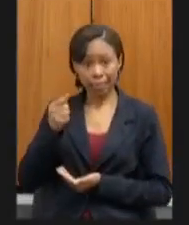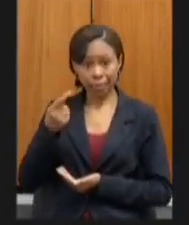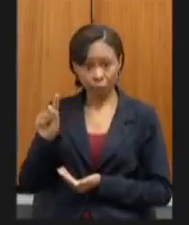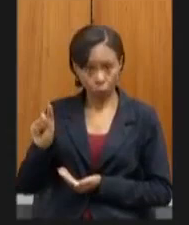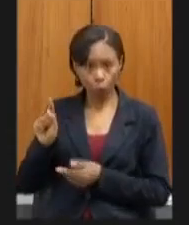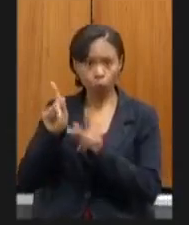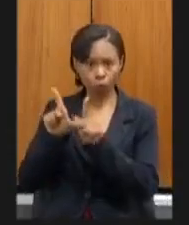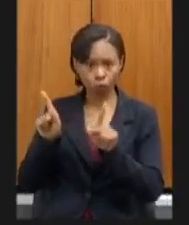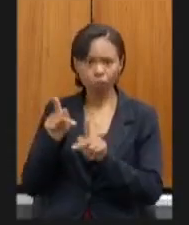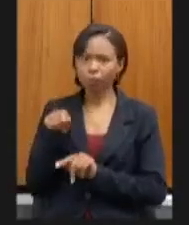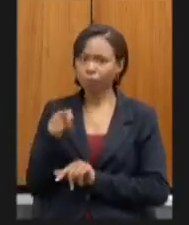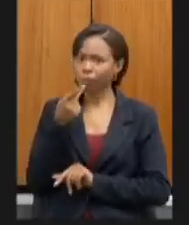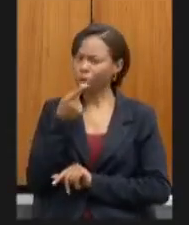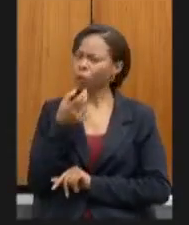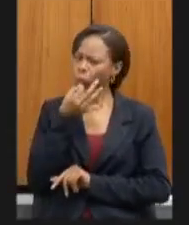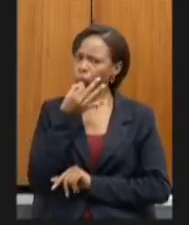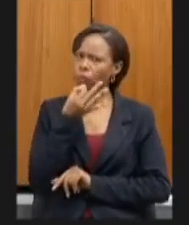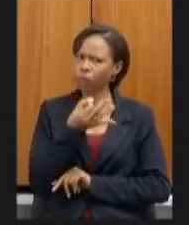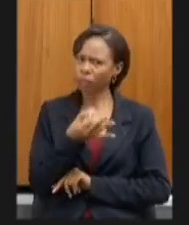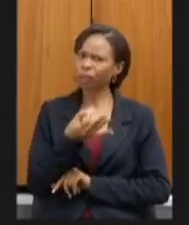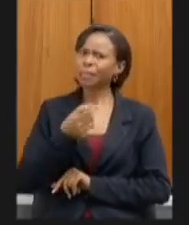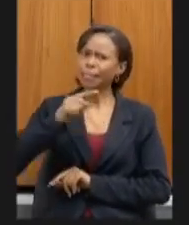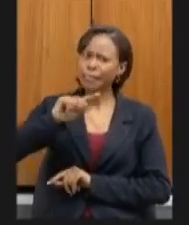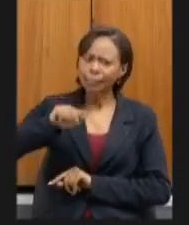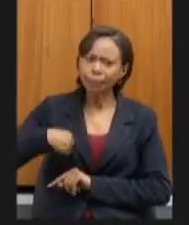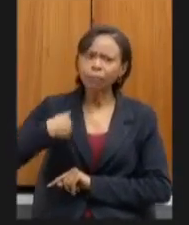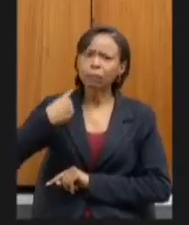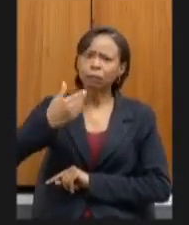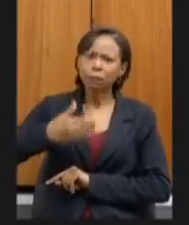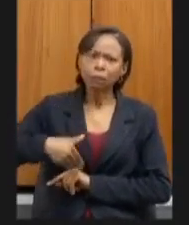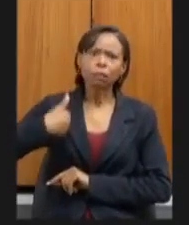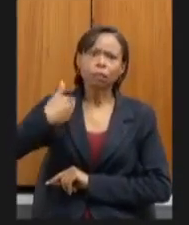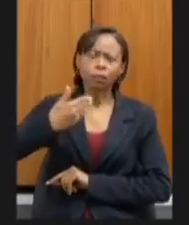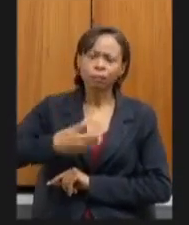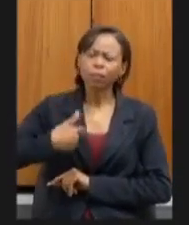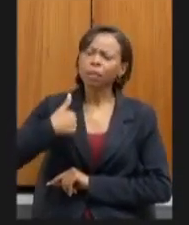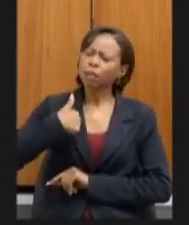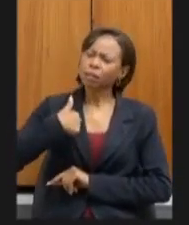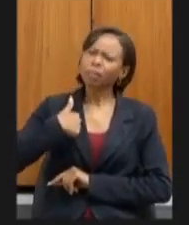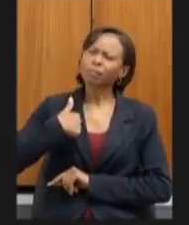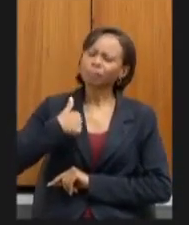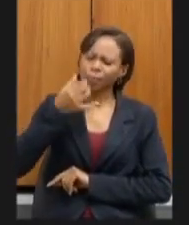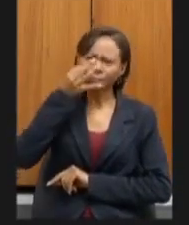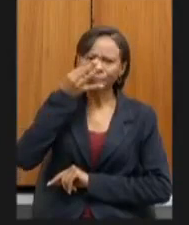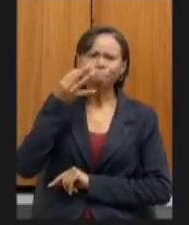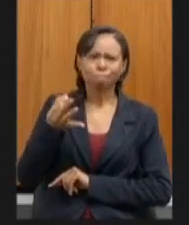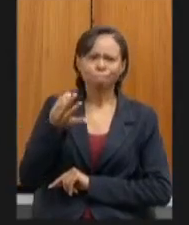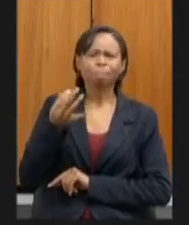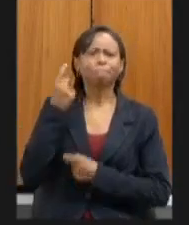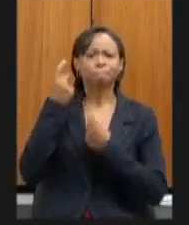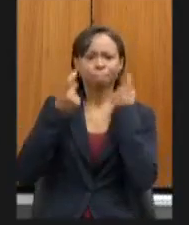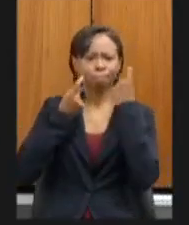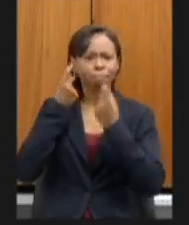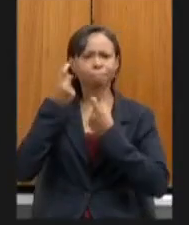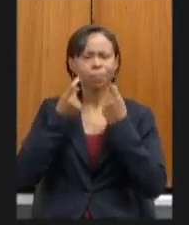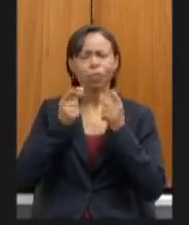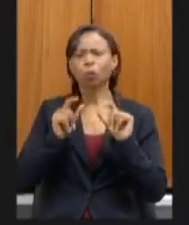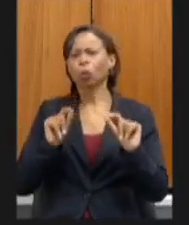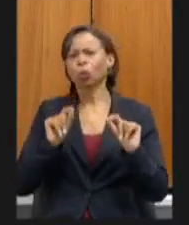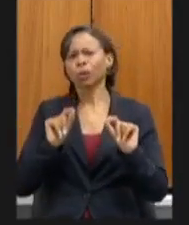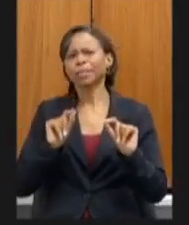ponderação que recorrentemente é uma ponderação que me chama muita atenção e que traz muitas preocupações que é o